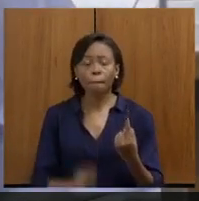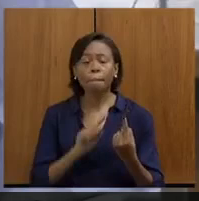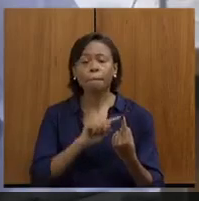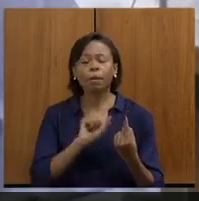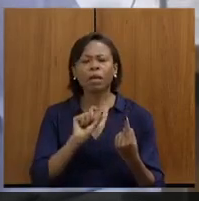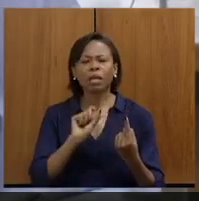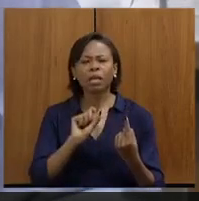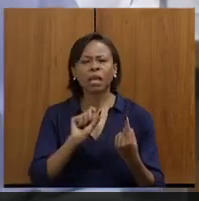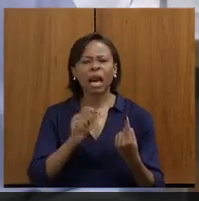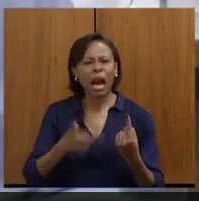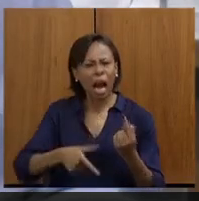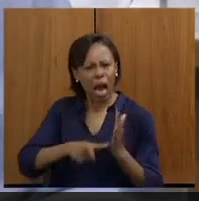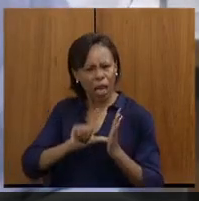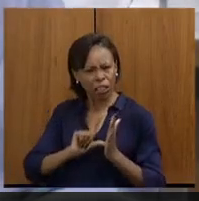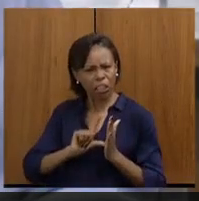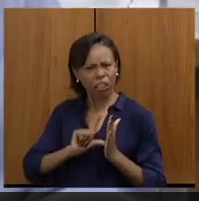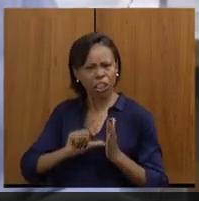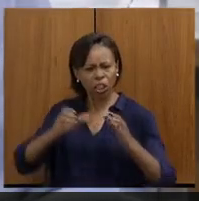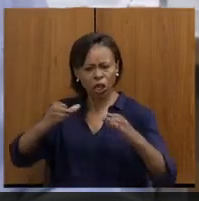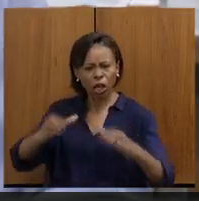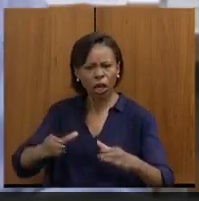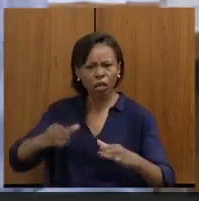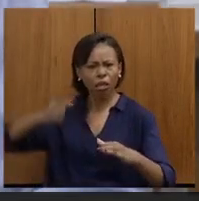tinha um tubulão em Palmópolis